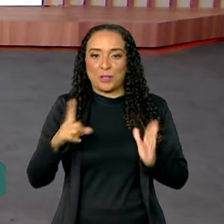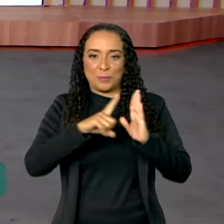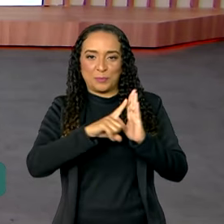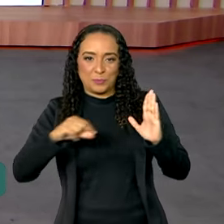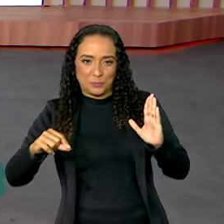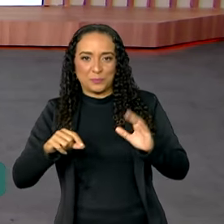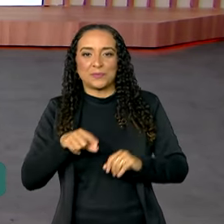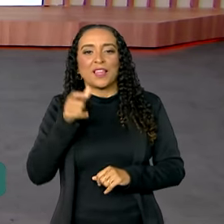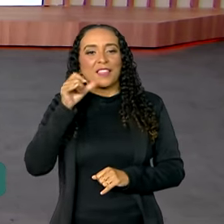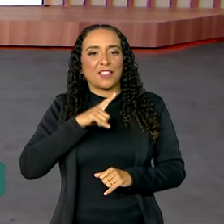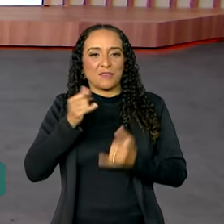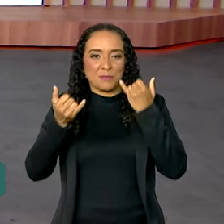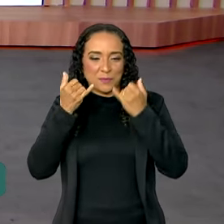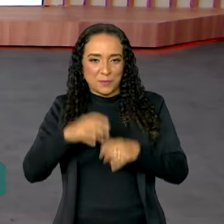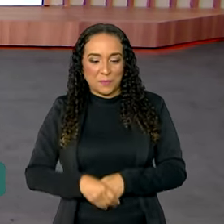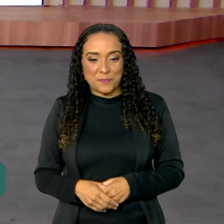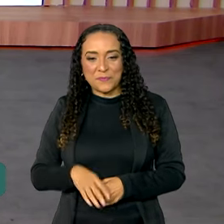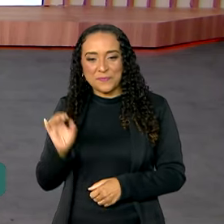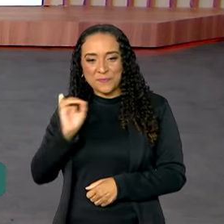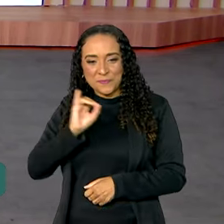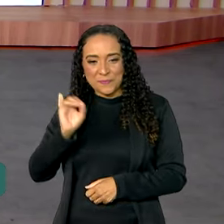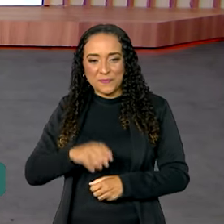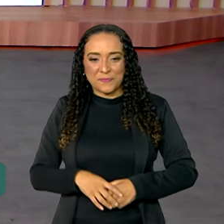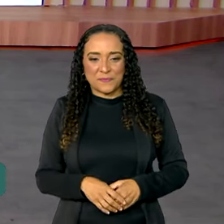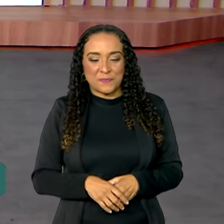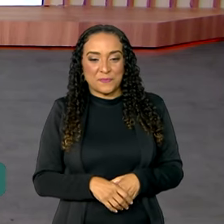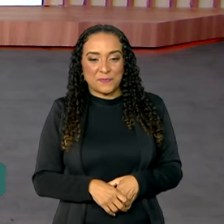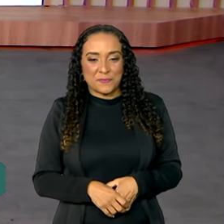Palácio do Planalto. Oi, Jéssica. Ótimo dia para você.